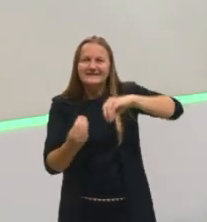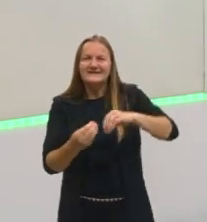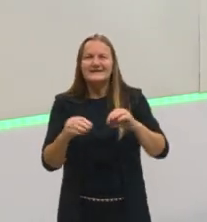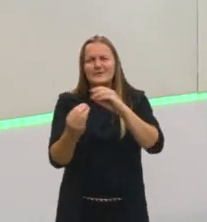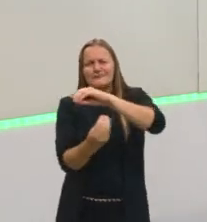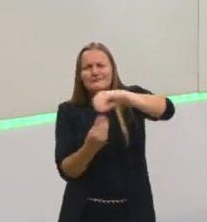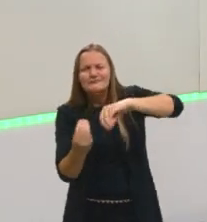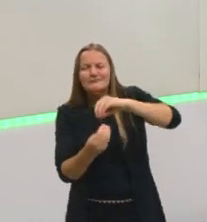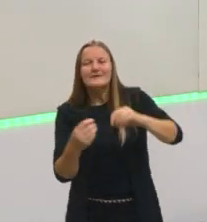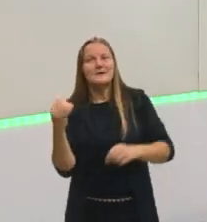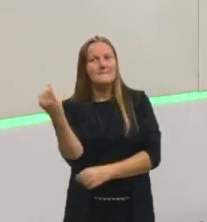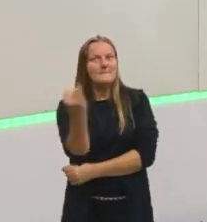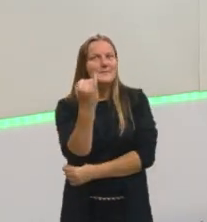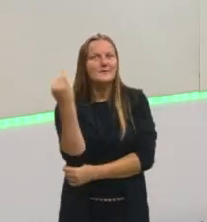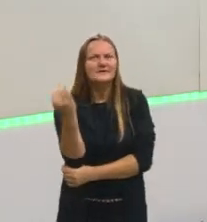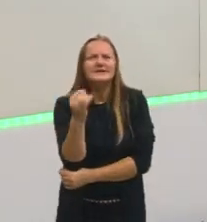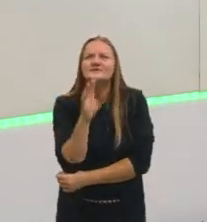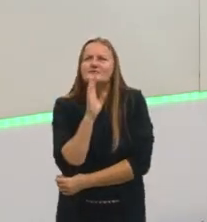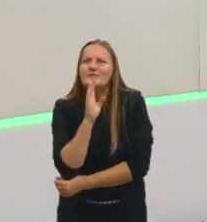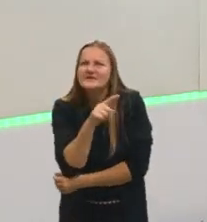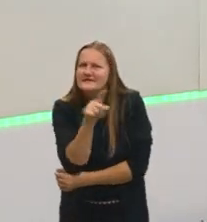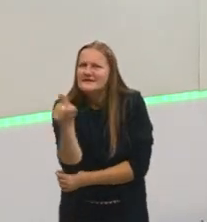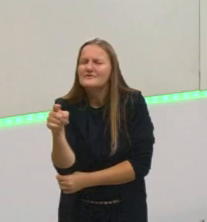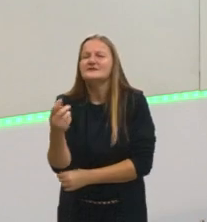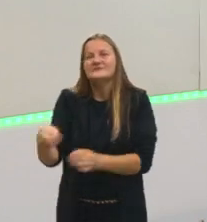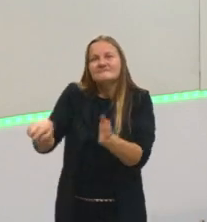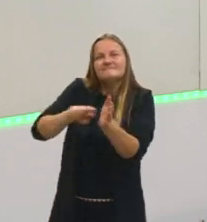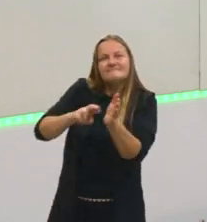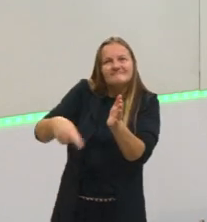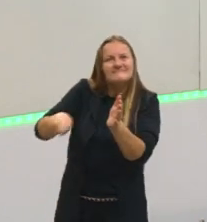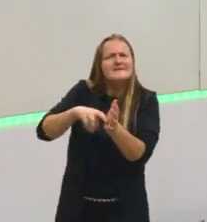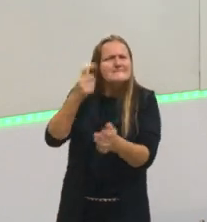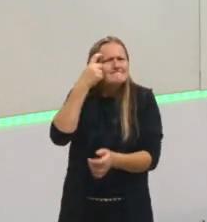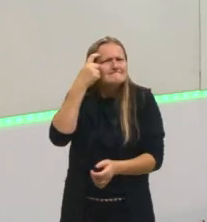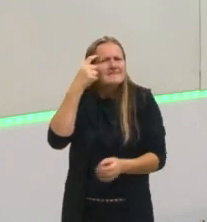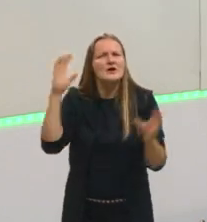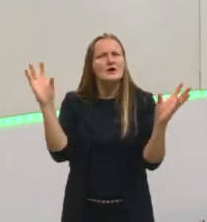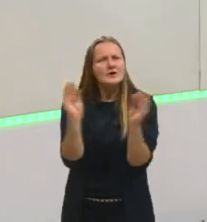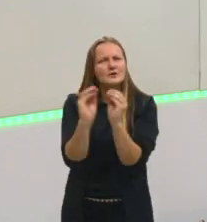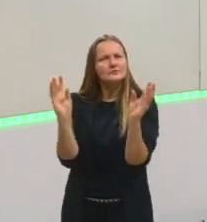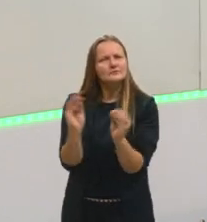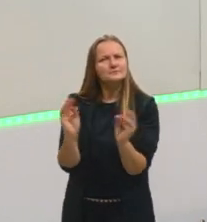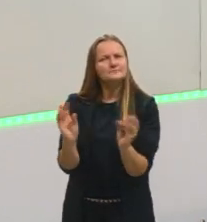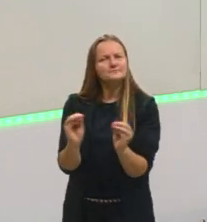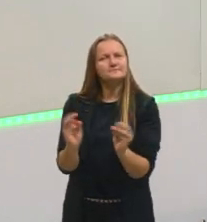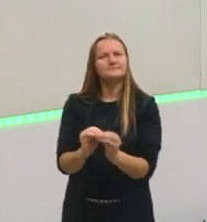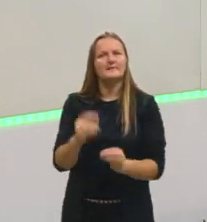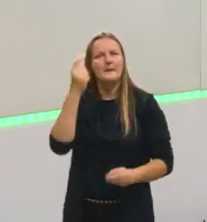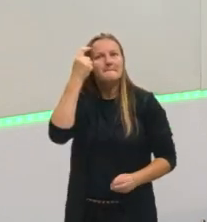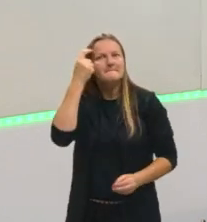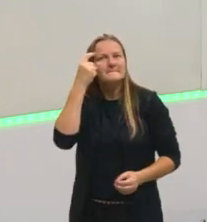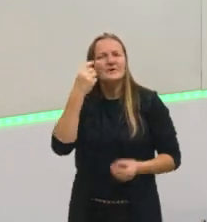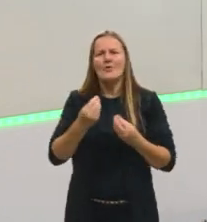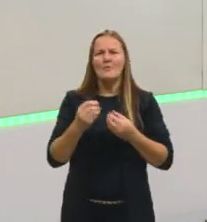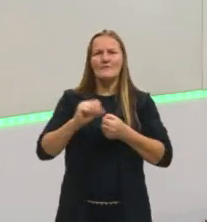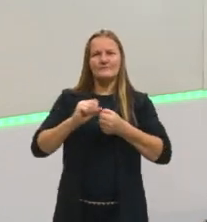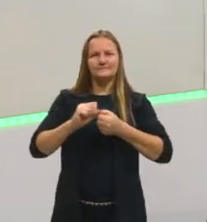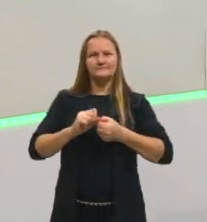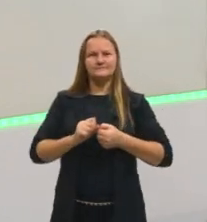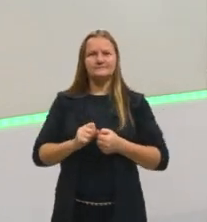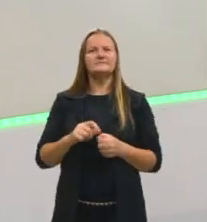mistura é extremamente importante vocês revisarem, fazer um resumo, um mapa ambiental, porque caem bastante